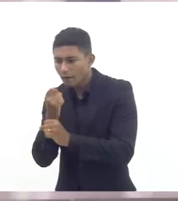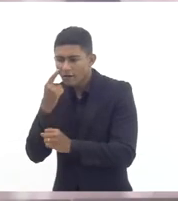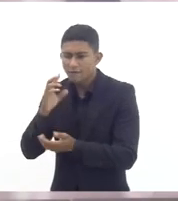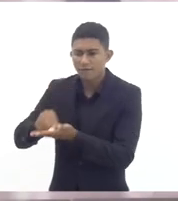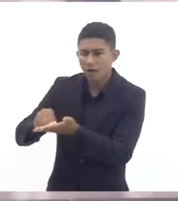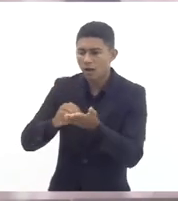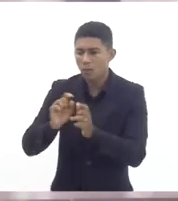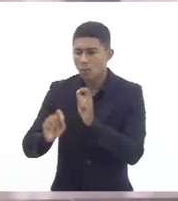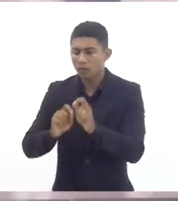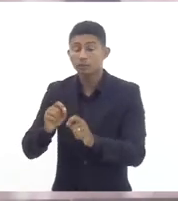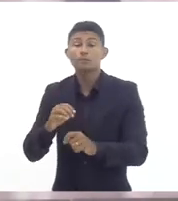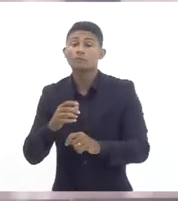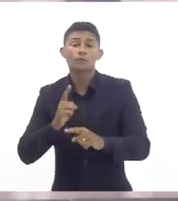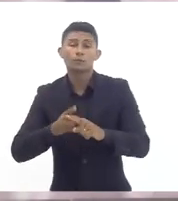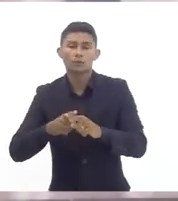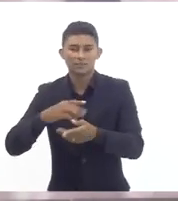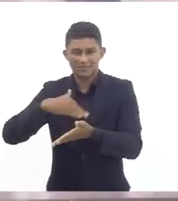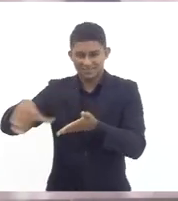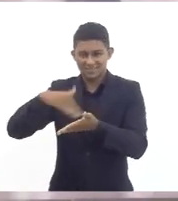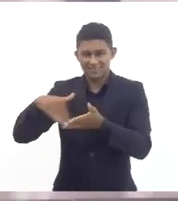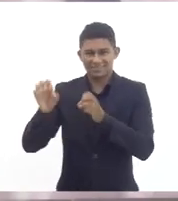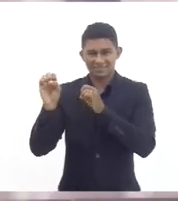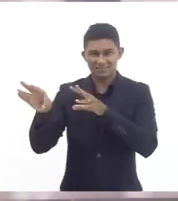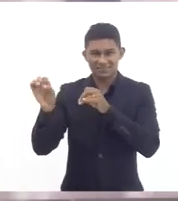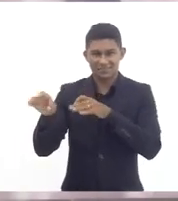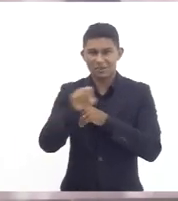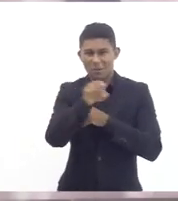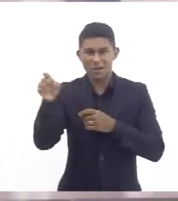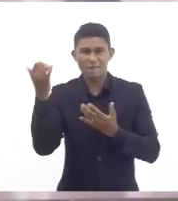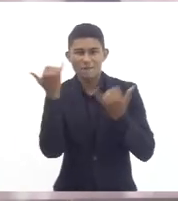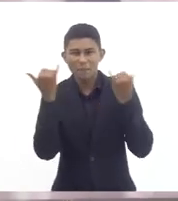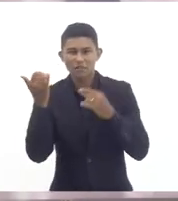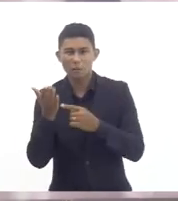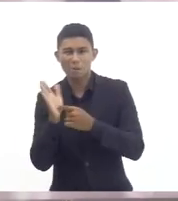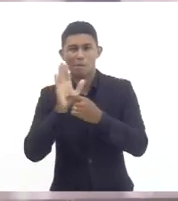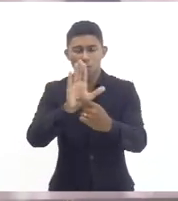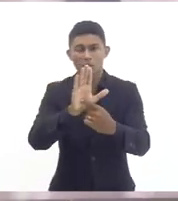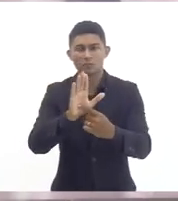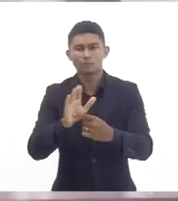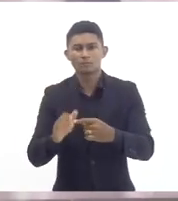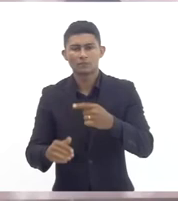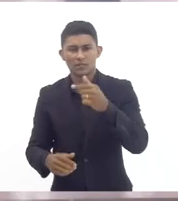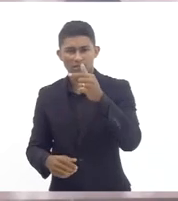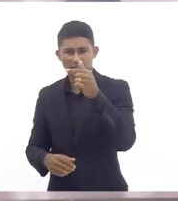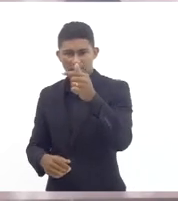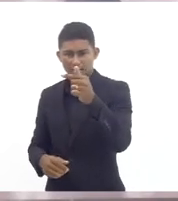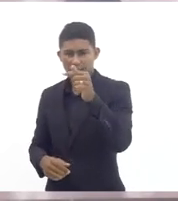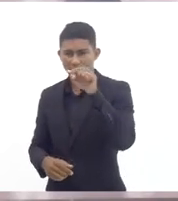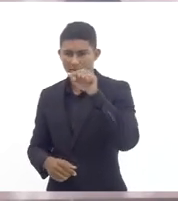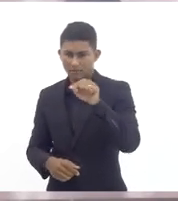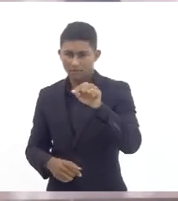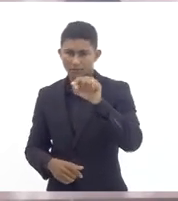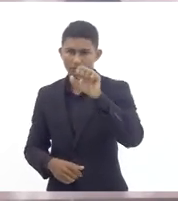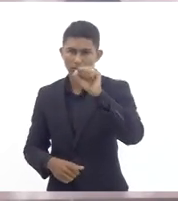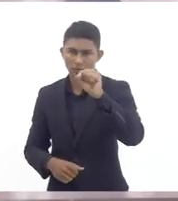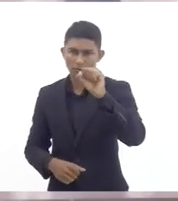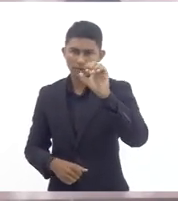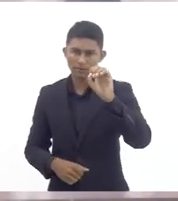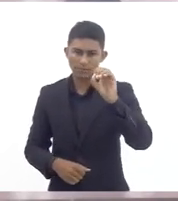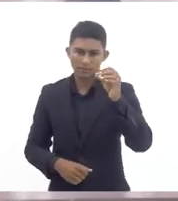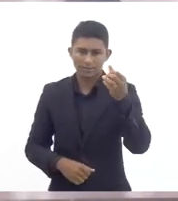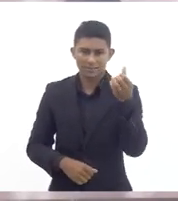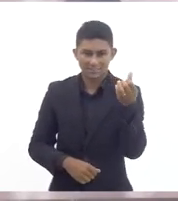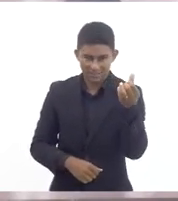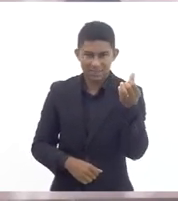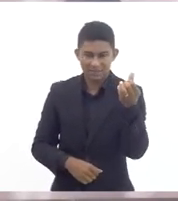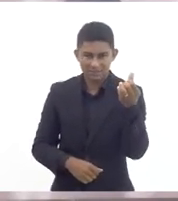.900 pelo menos foi o que eu entendi e acho que é o que 7.806 a Seduc não está falando da carência